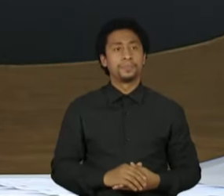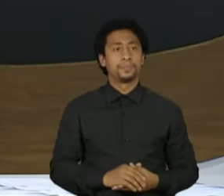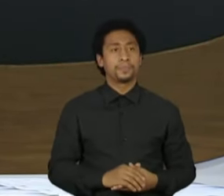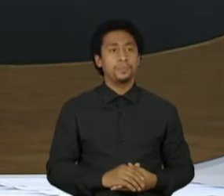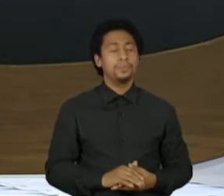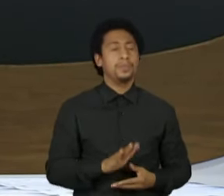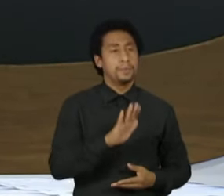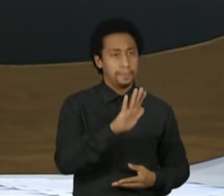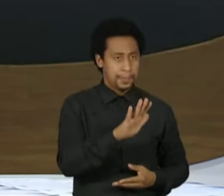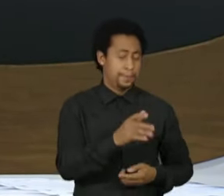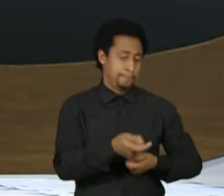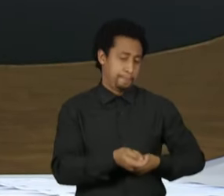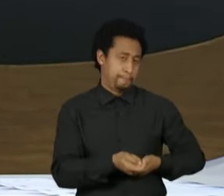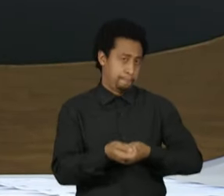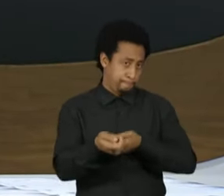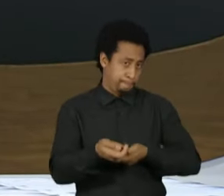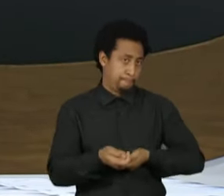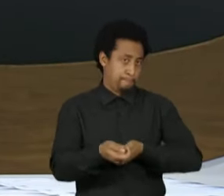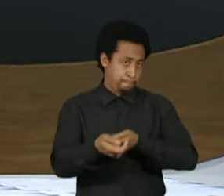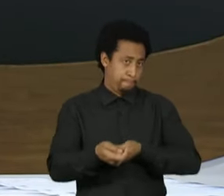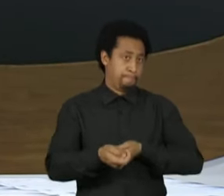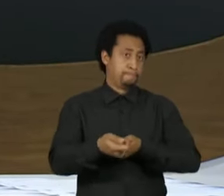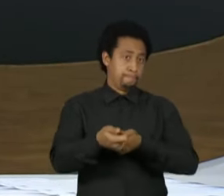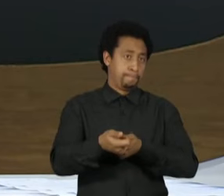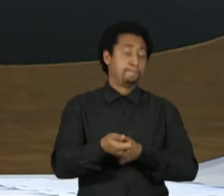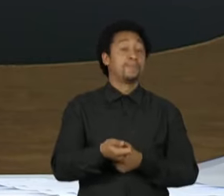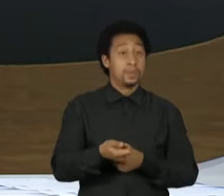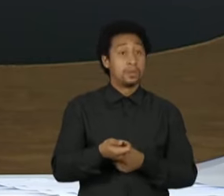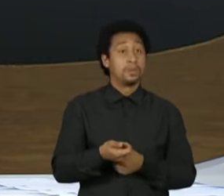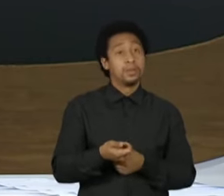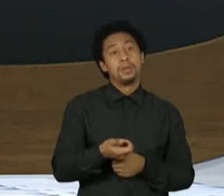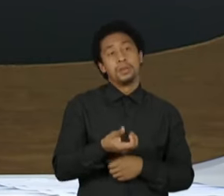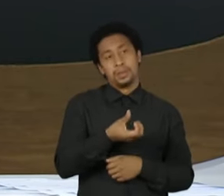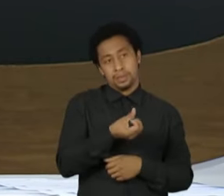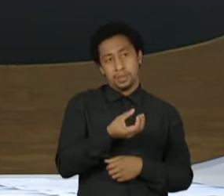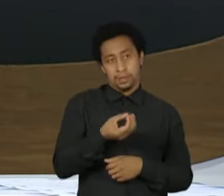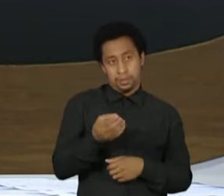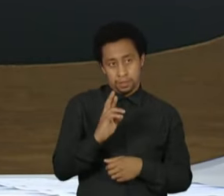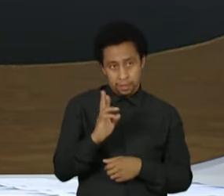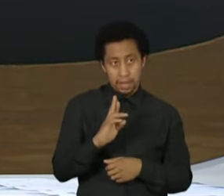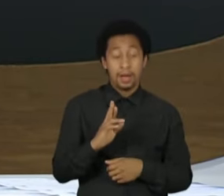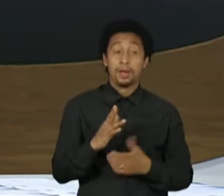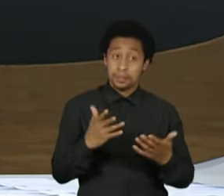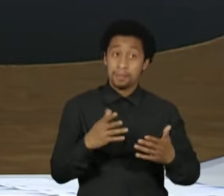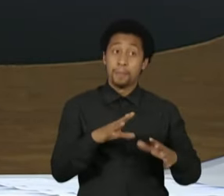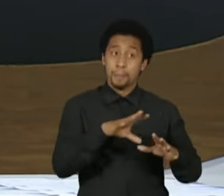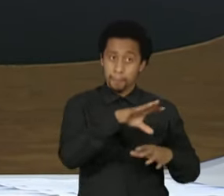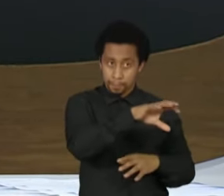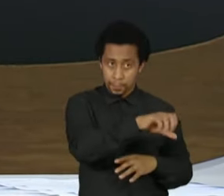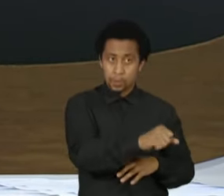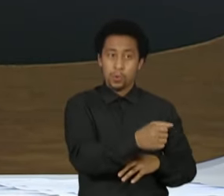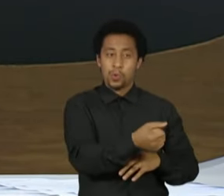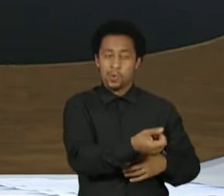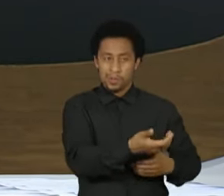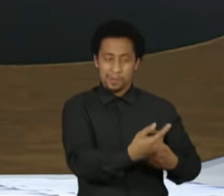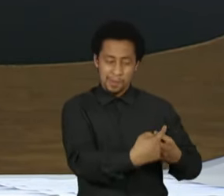emergencial desses meses finais do ano, o governo já teve de lança-mão de dividendos da Petrobras, da receita da